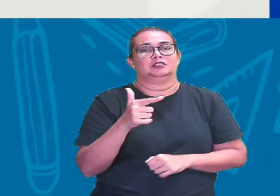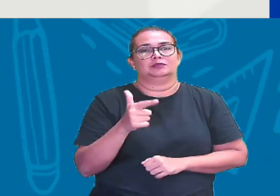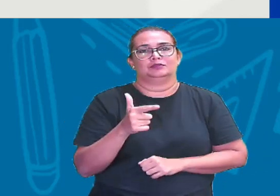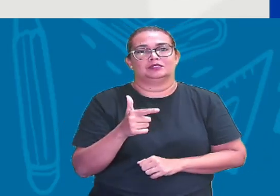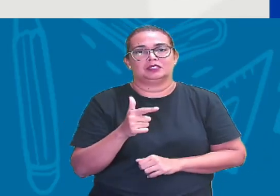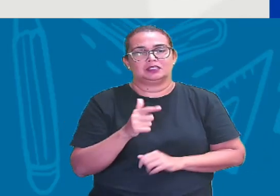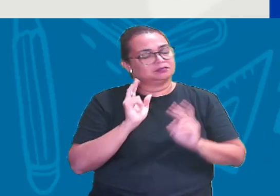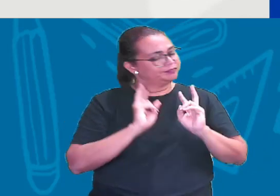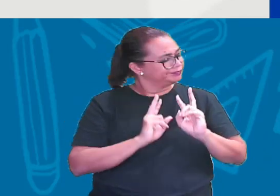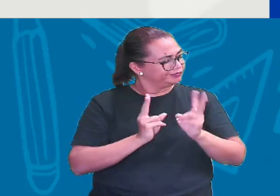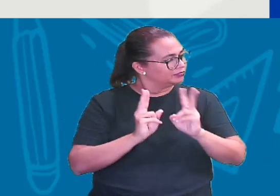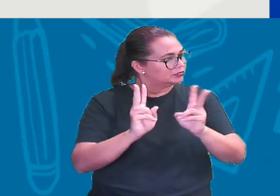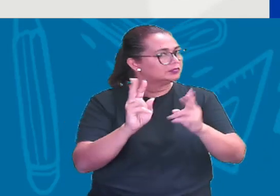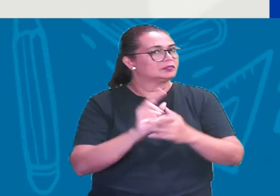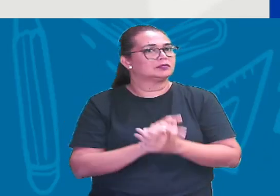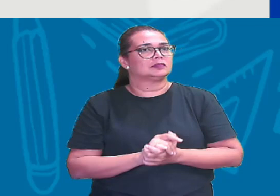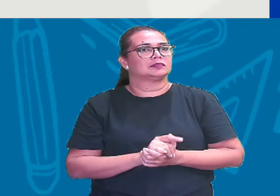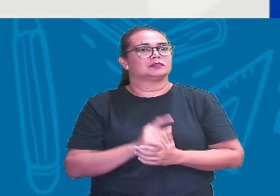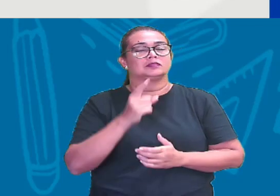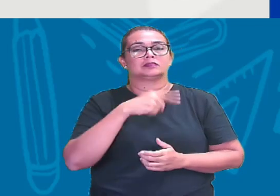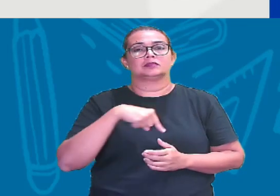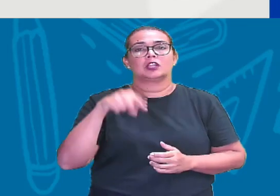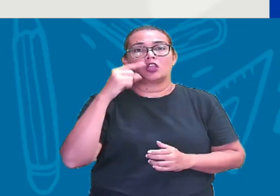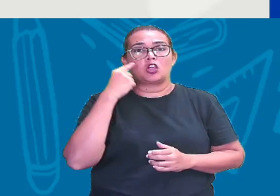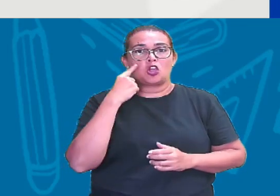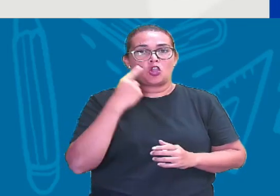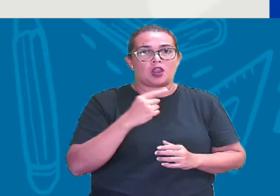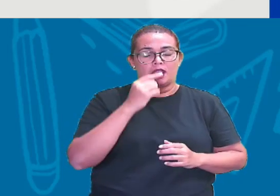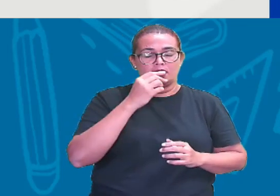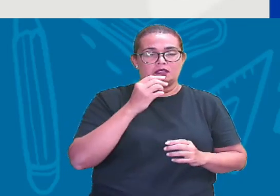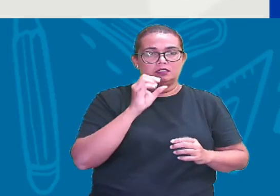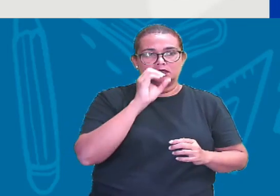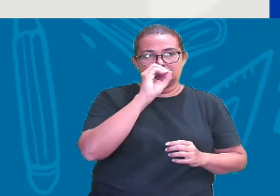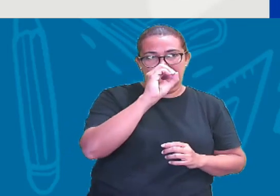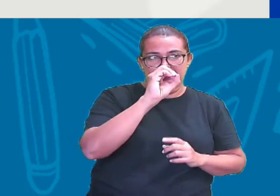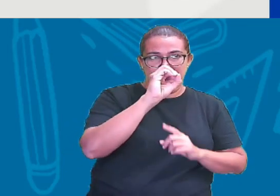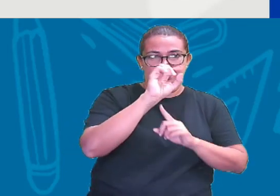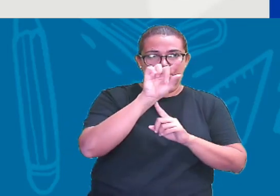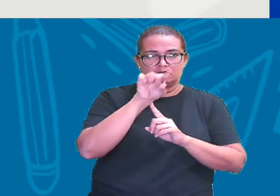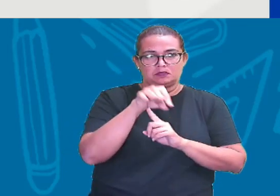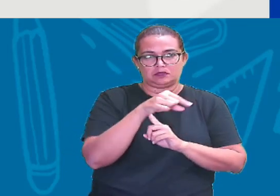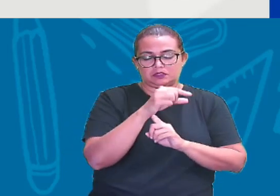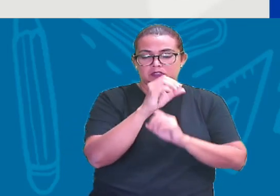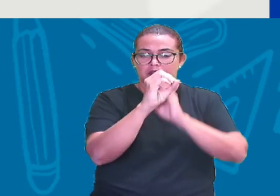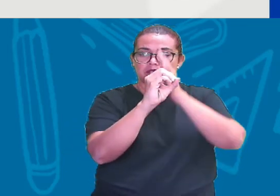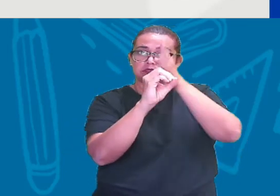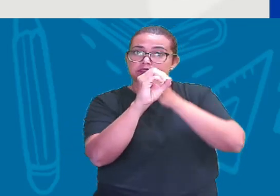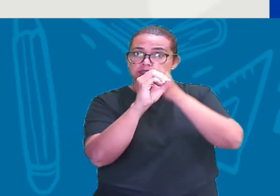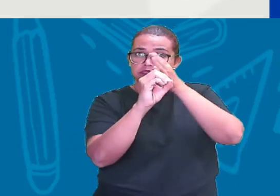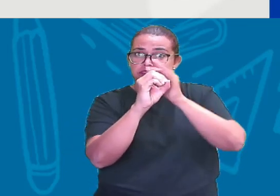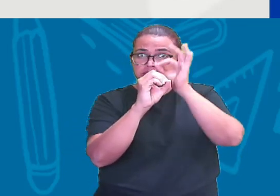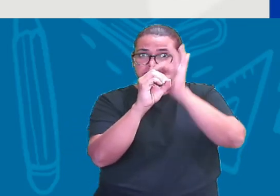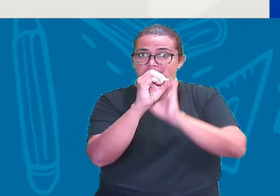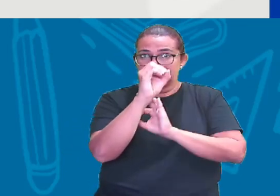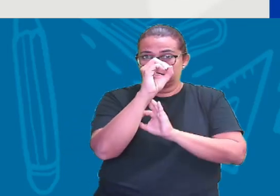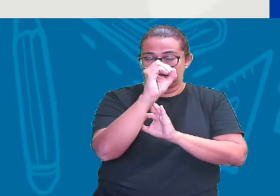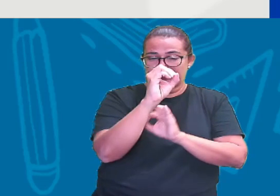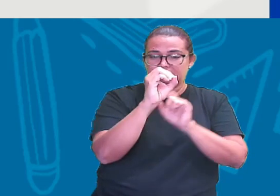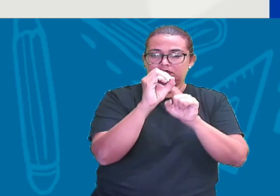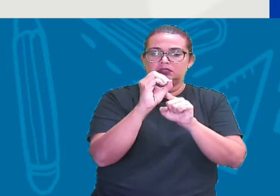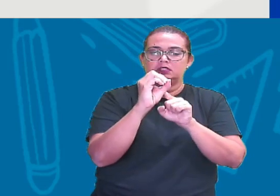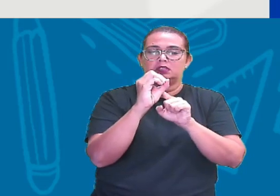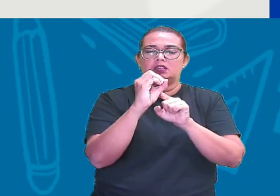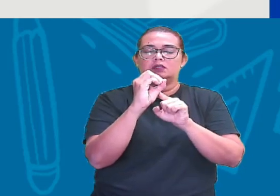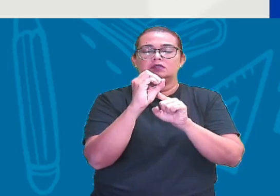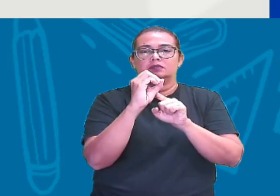certo? Nessa parte inteira Nós vamos ter 0,1 Se nós começamos com 0 Ele vai partir